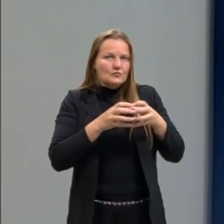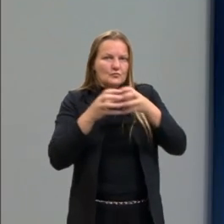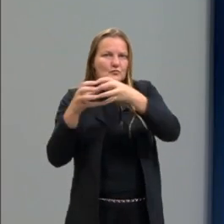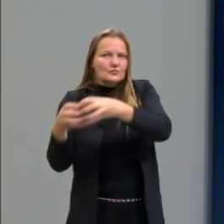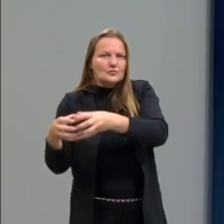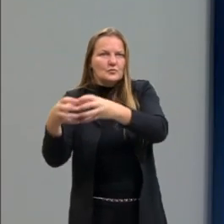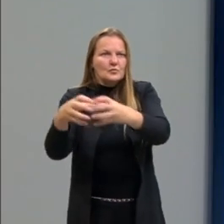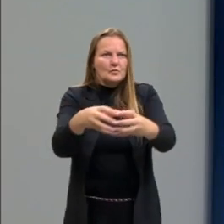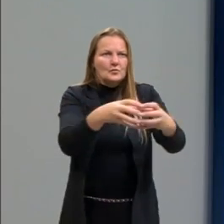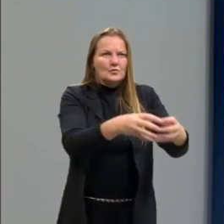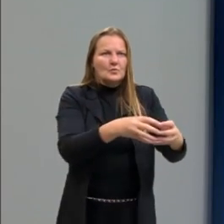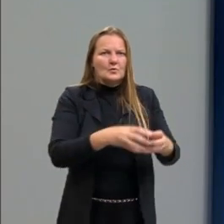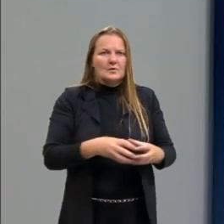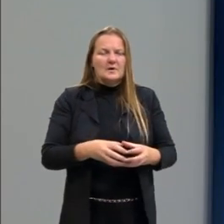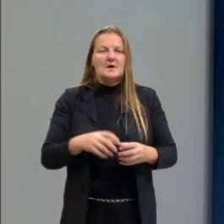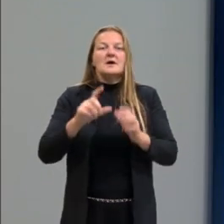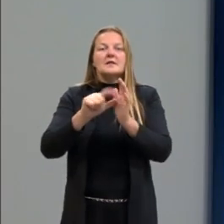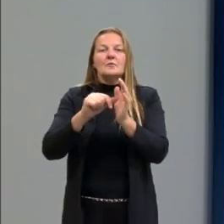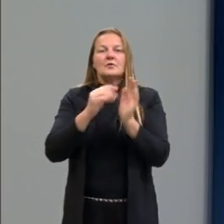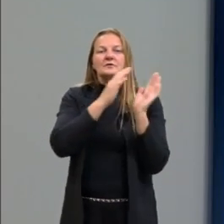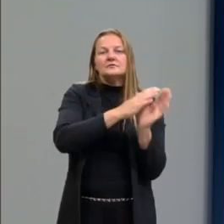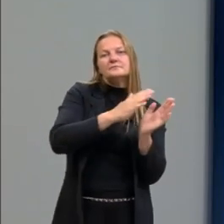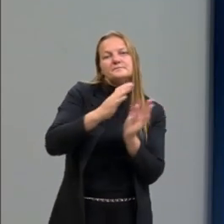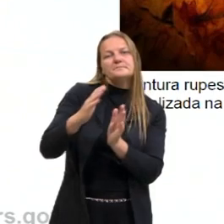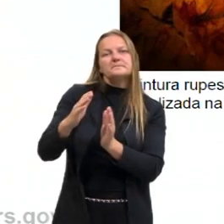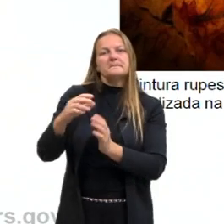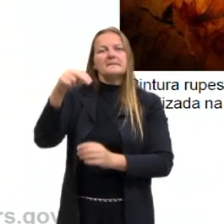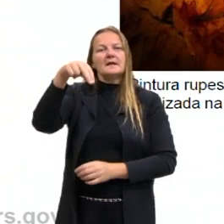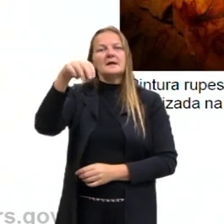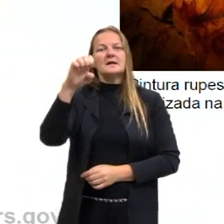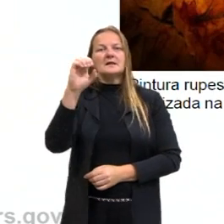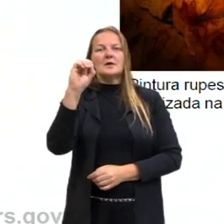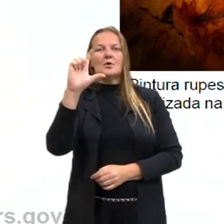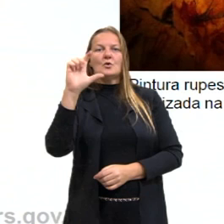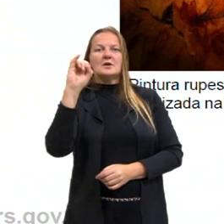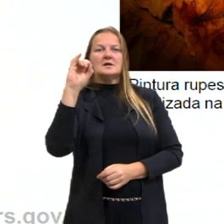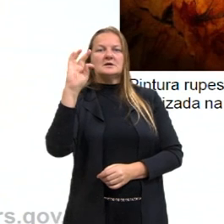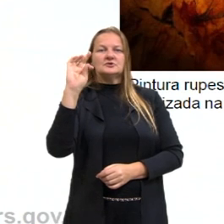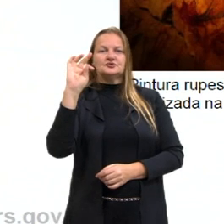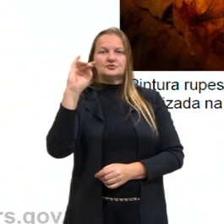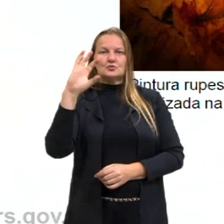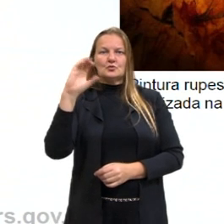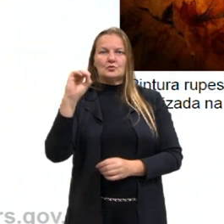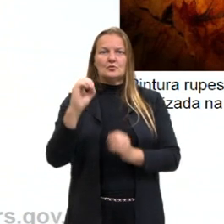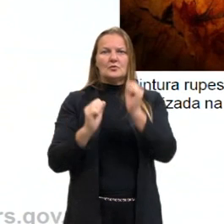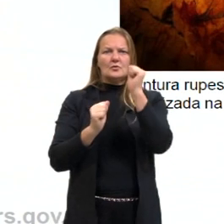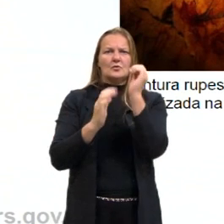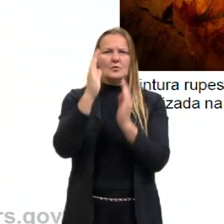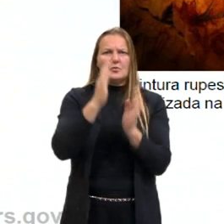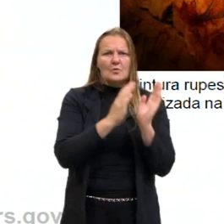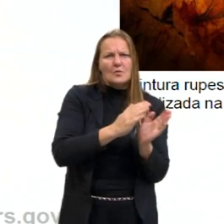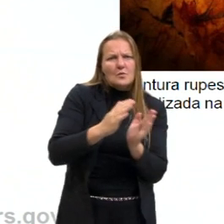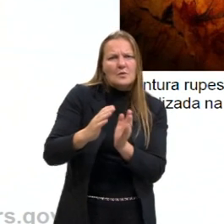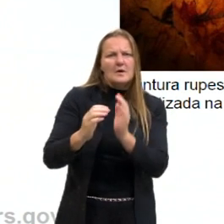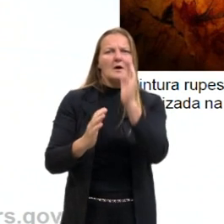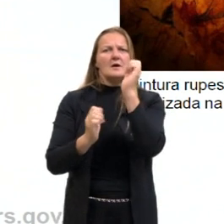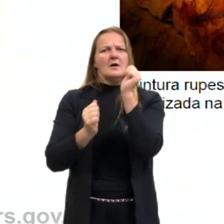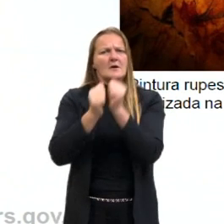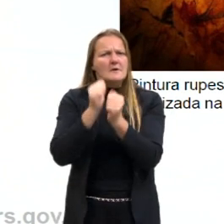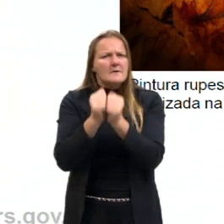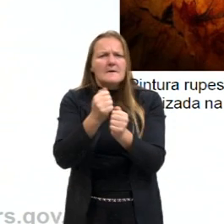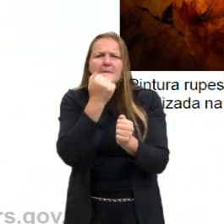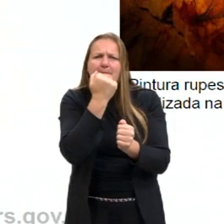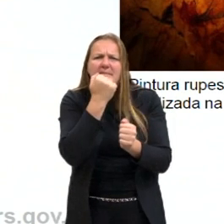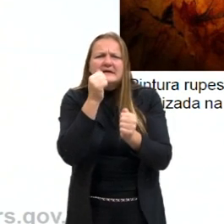nós chegamos no período neolítico, que representa um período de evolução, onde nós temos aí o período da pedra